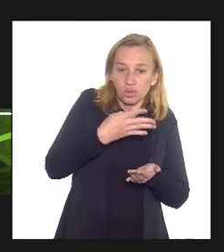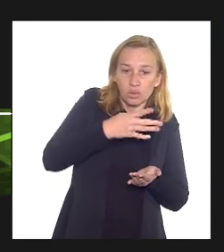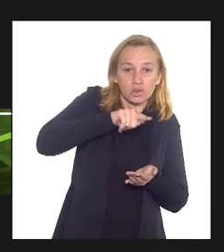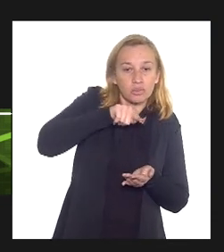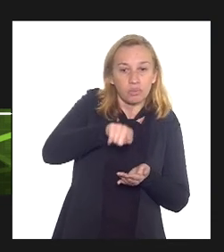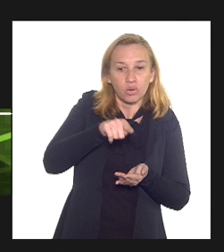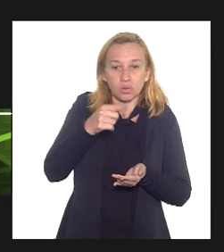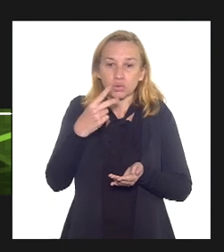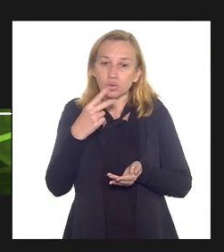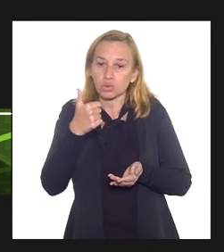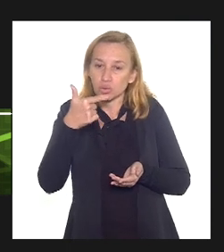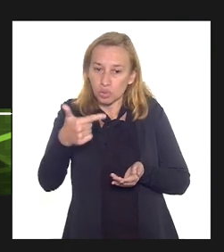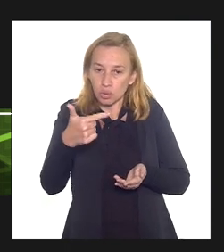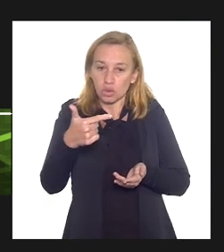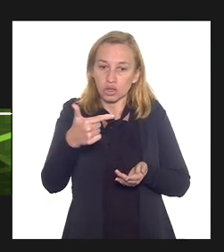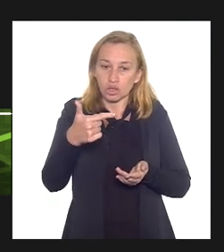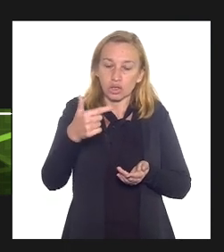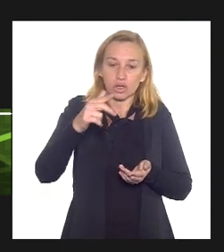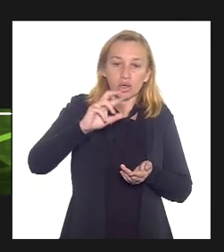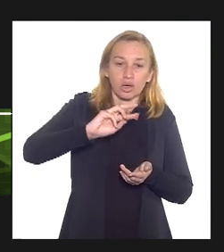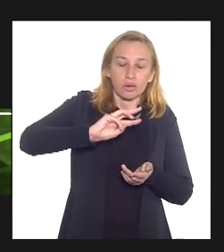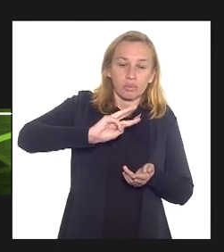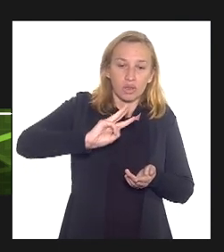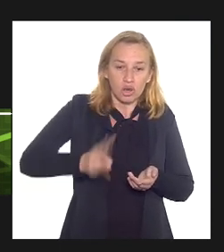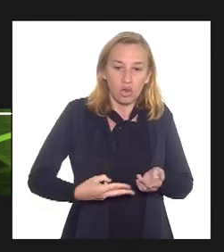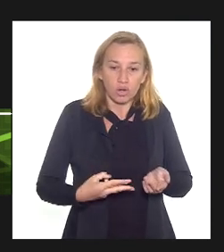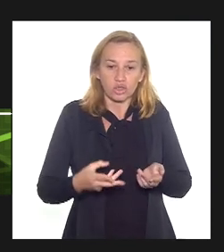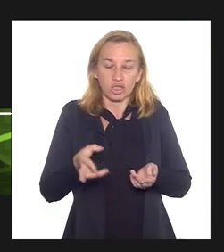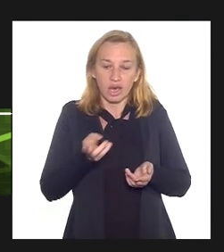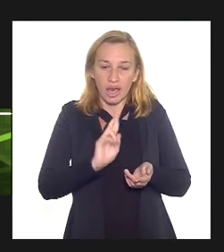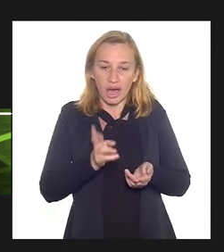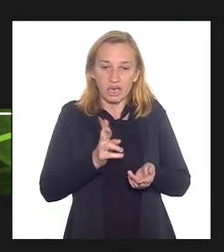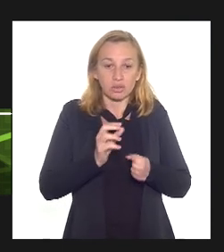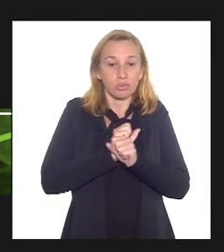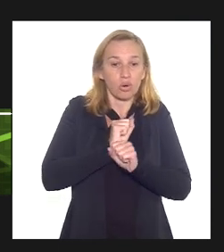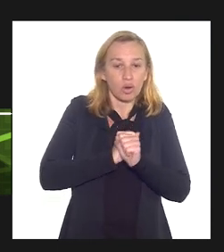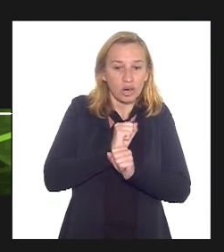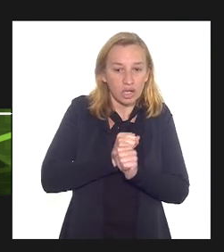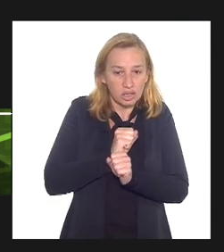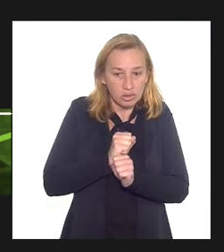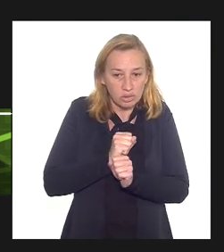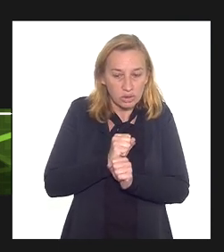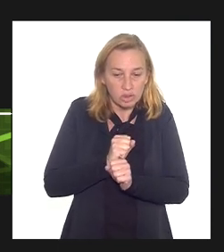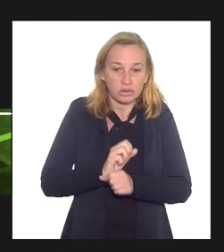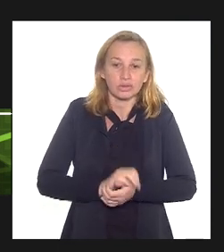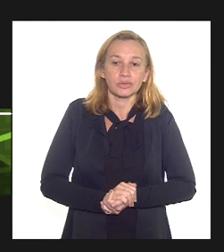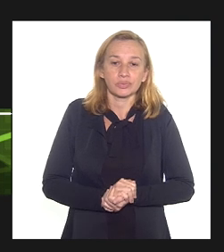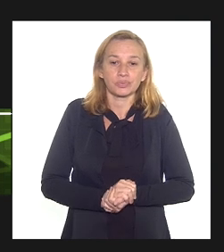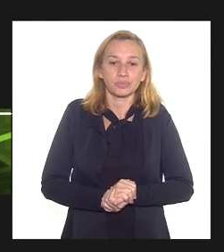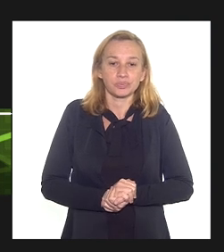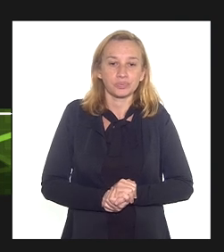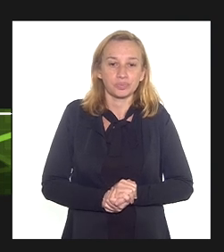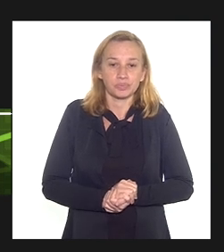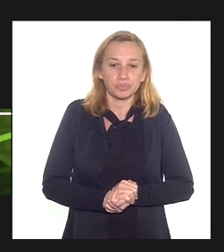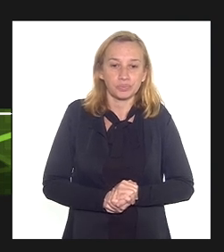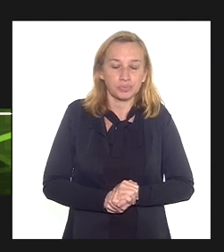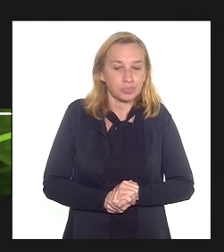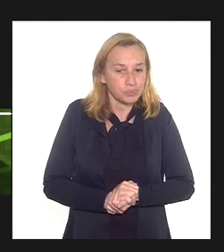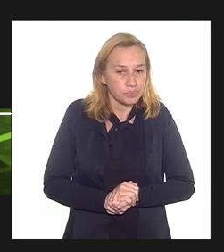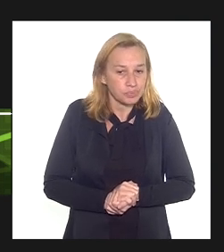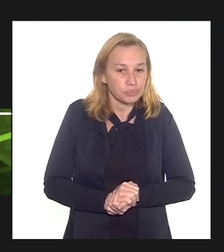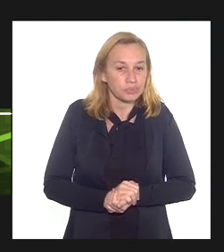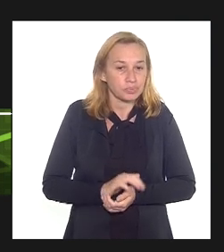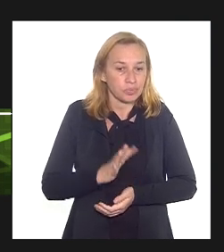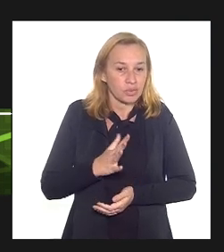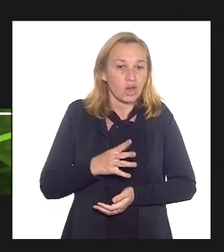bilhões de reais por ano dos quais que está eu vou estimar